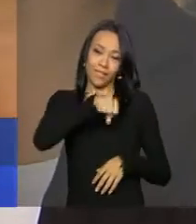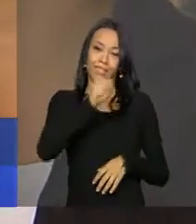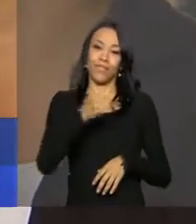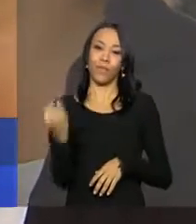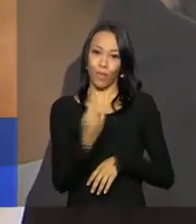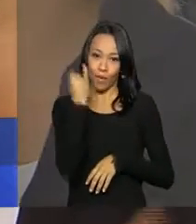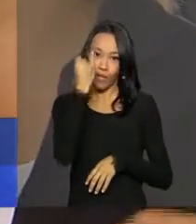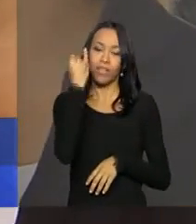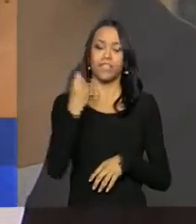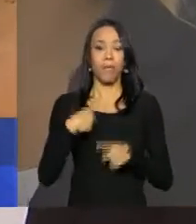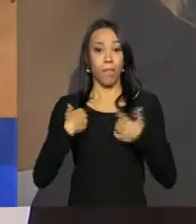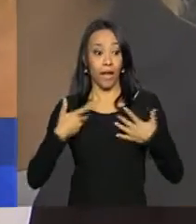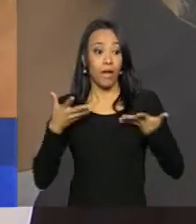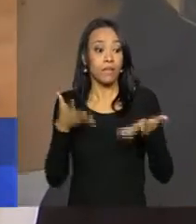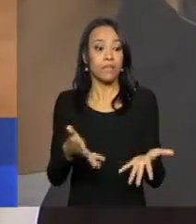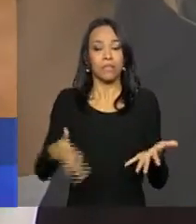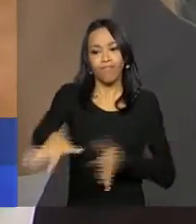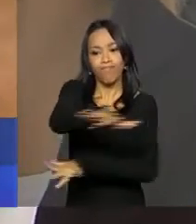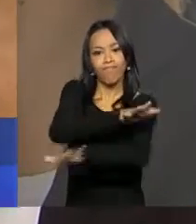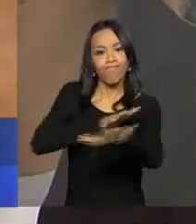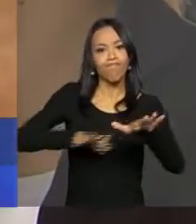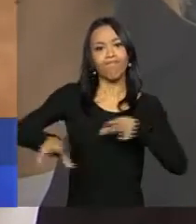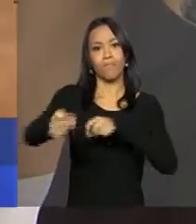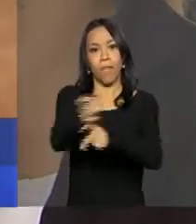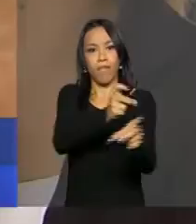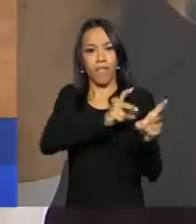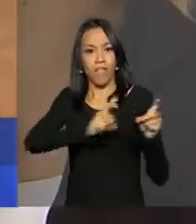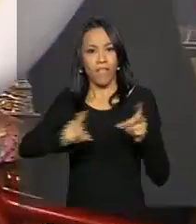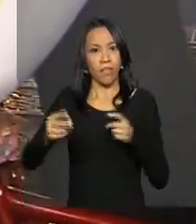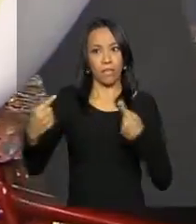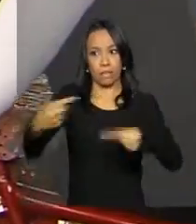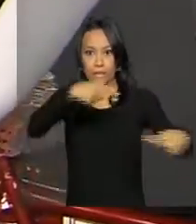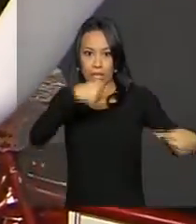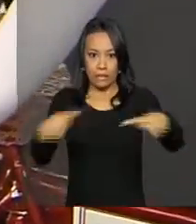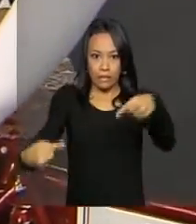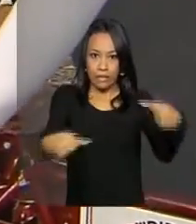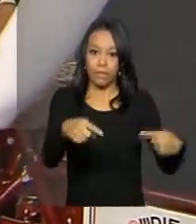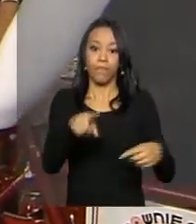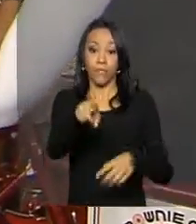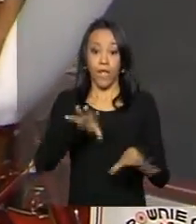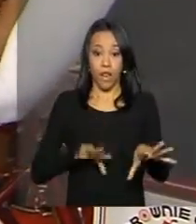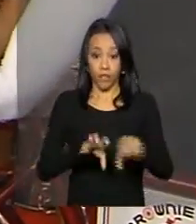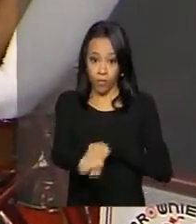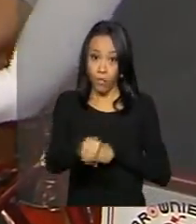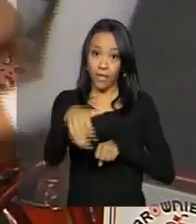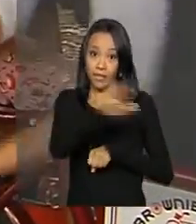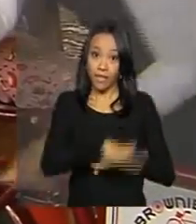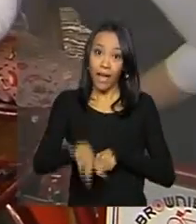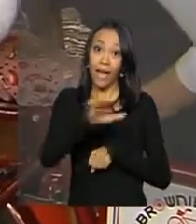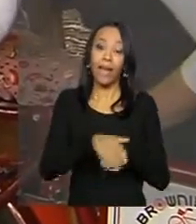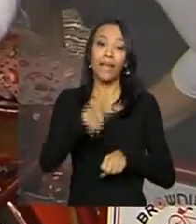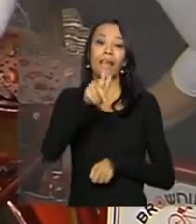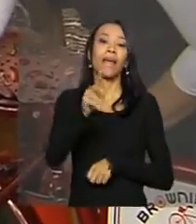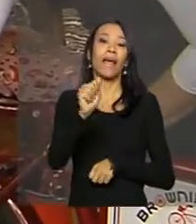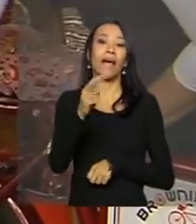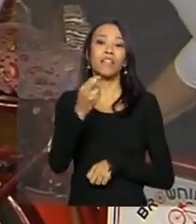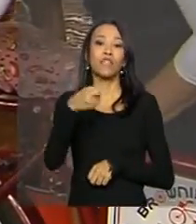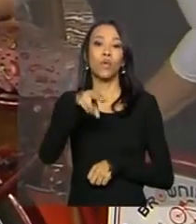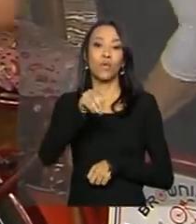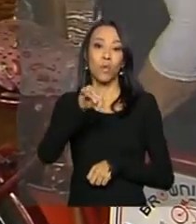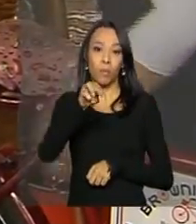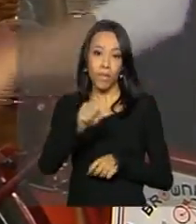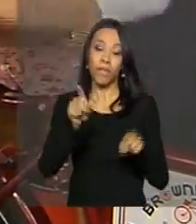até para se inserir nesse mercado, que como você disse, está bem competitivo. Graduada em Gastronomia e pós-graduada em